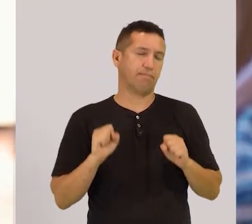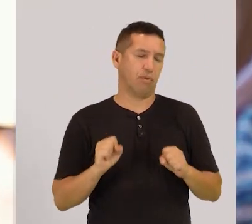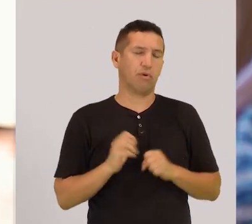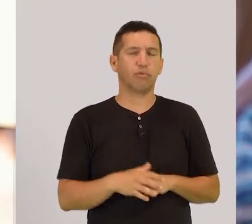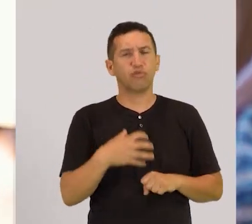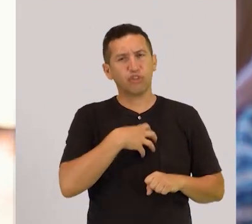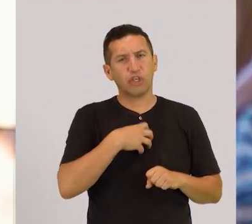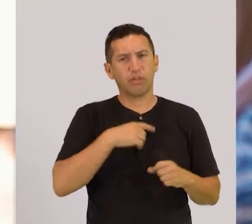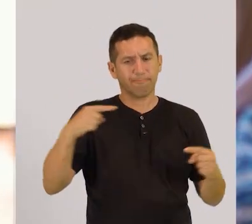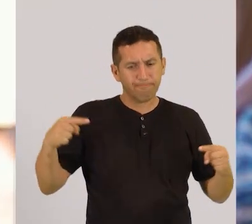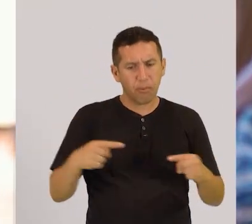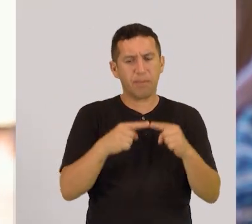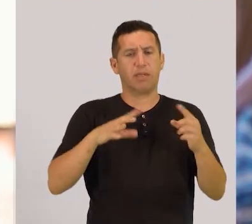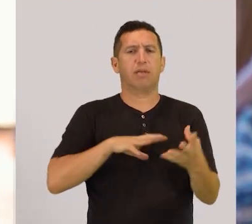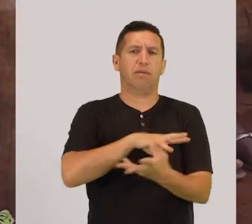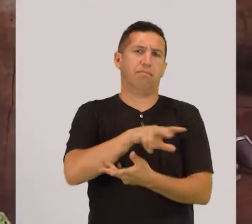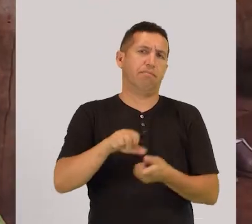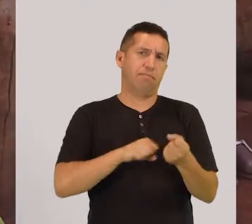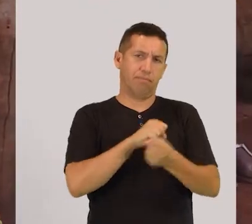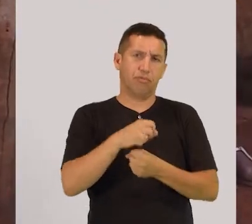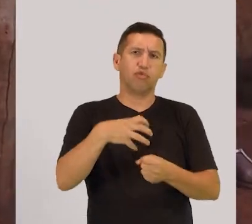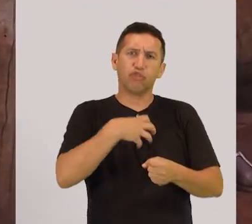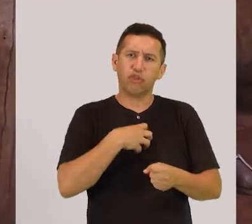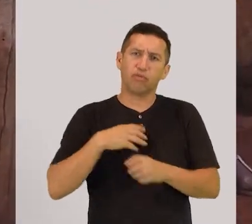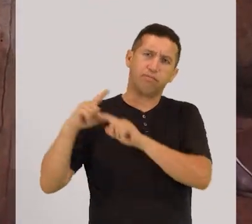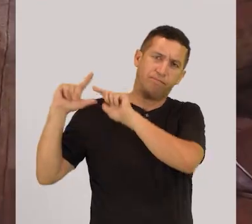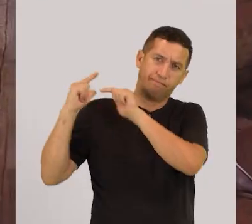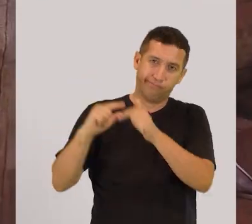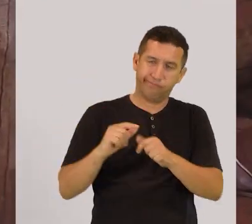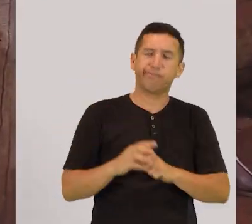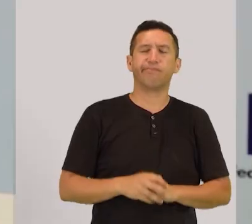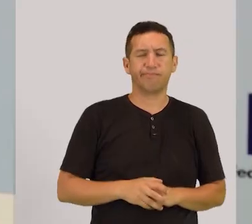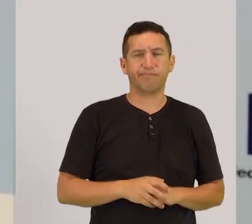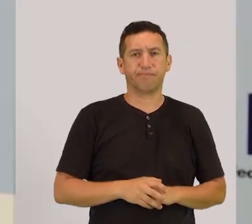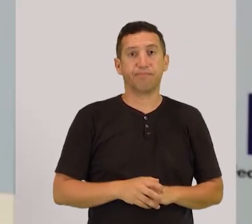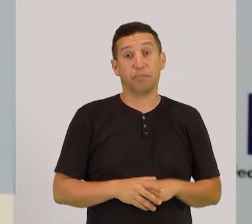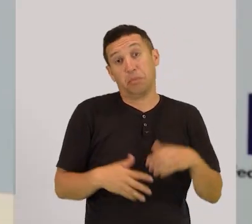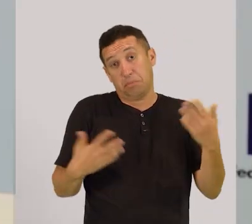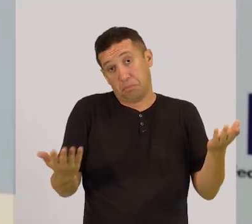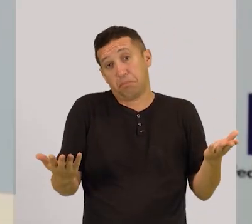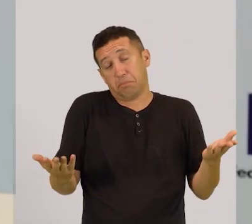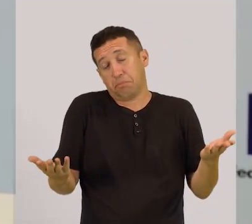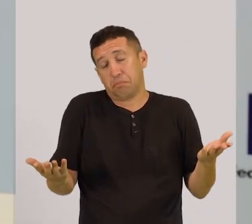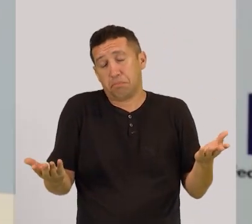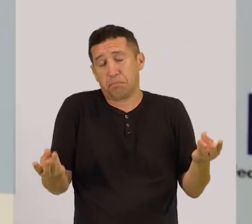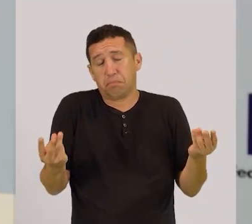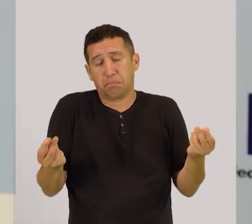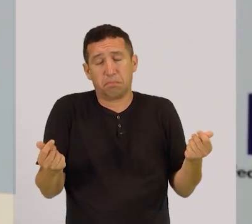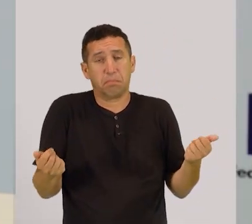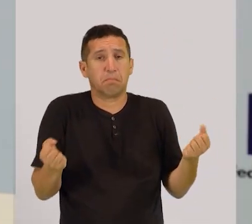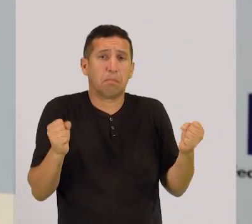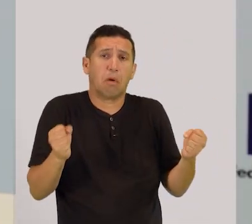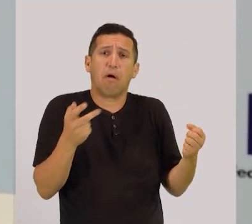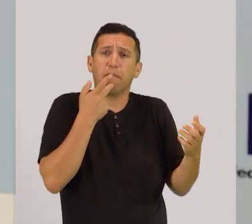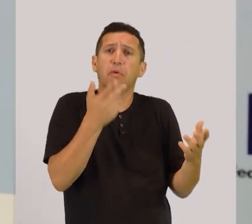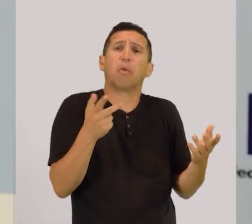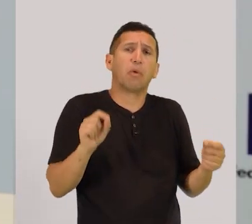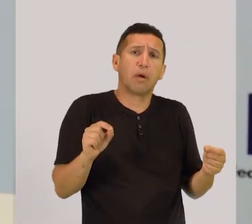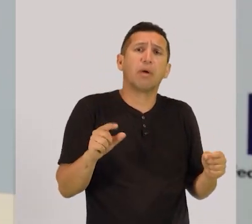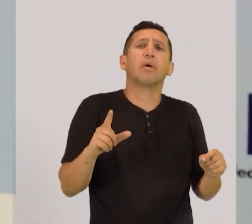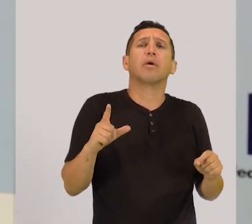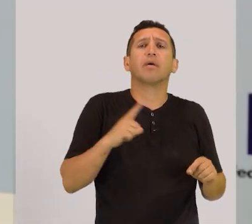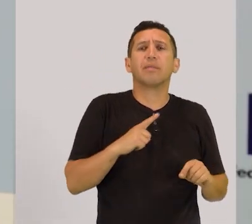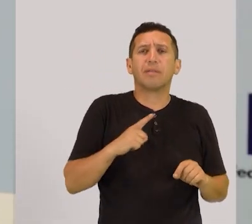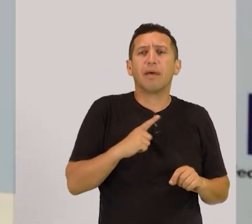sustentável, de uma maneira tradicional. Seria acertado dizer que existe um pouco